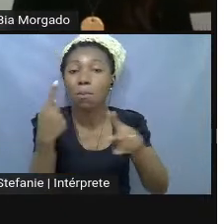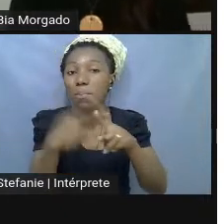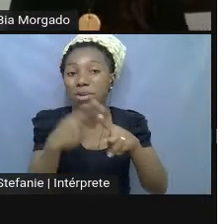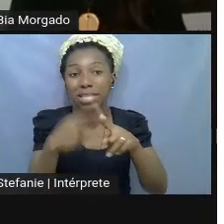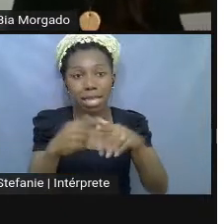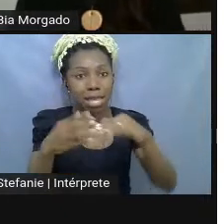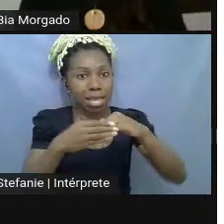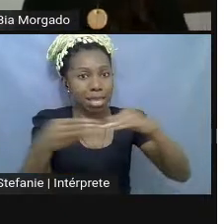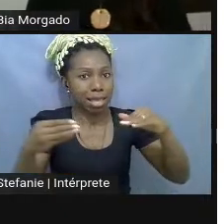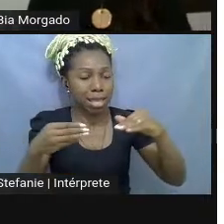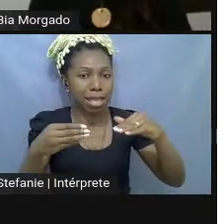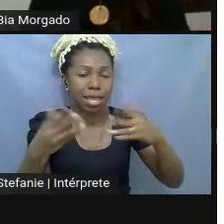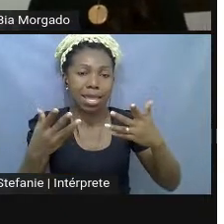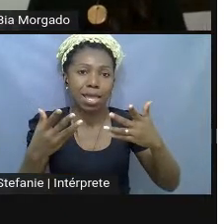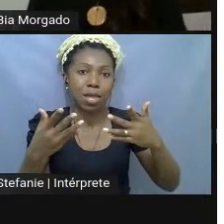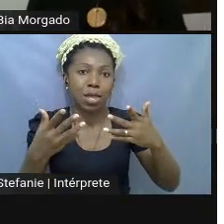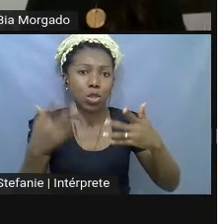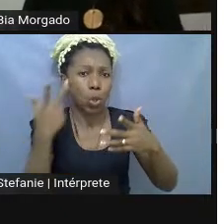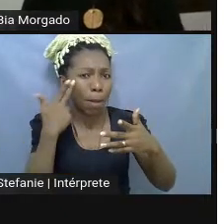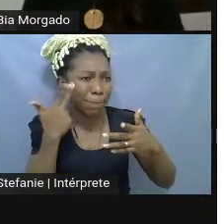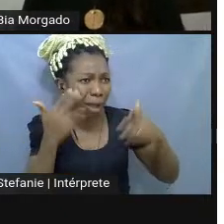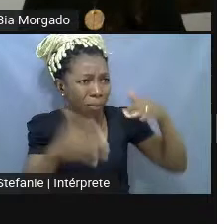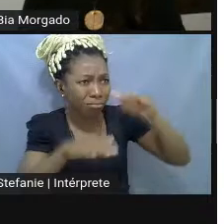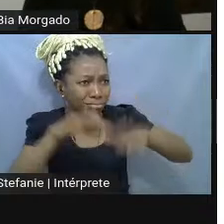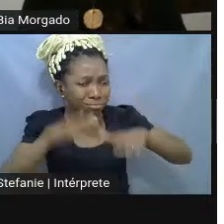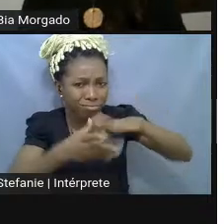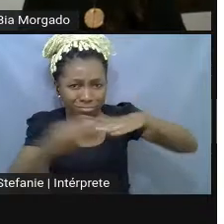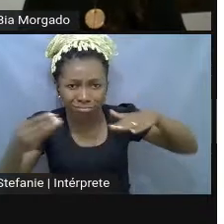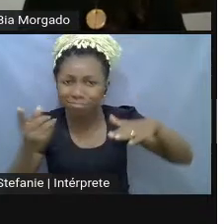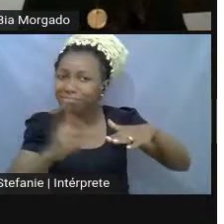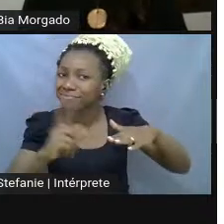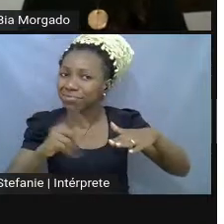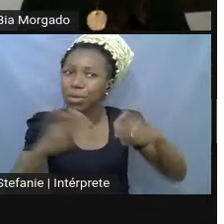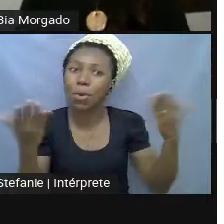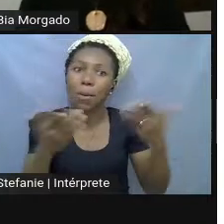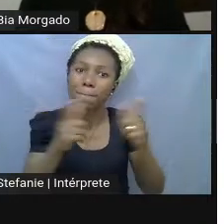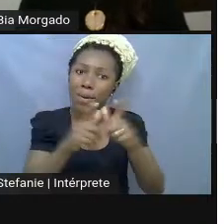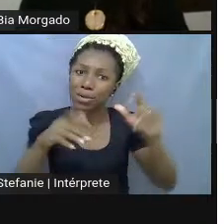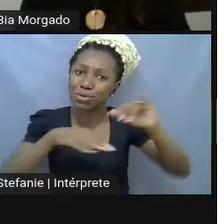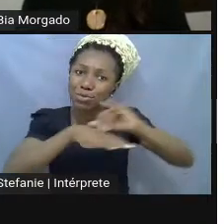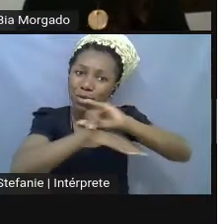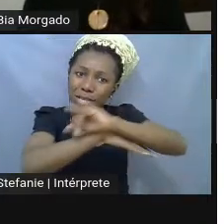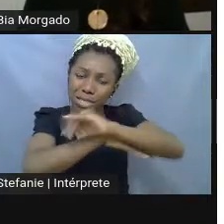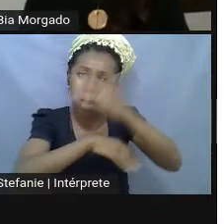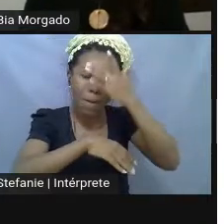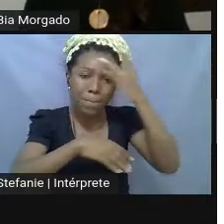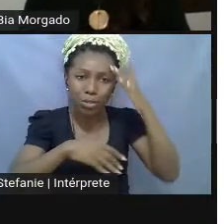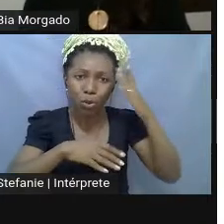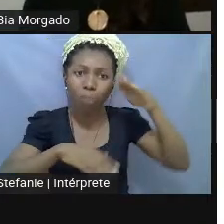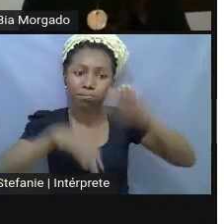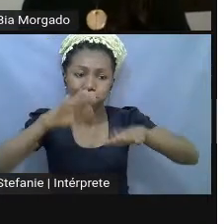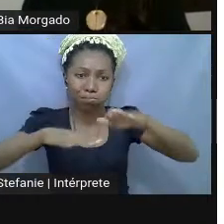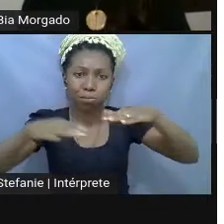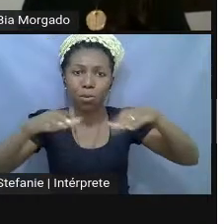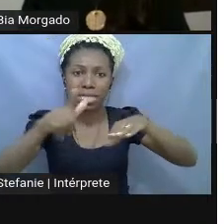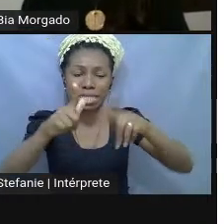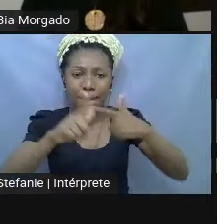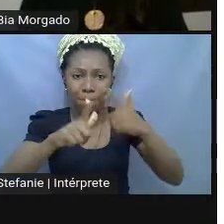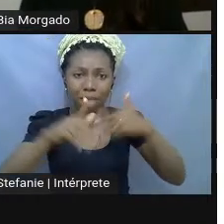né, você geralmente entra com sapatos nas exposições ainda, mas existem exceções, e ele começou já com essa